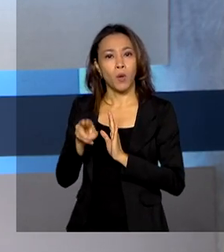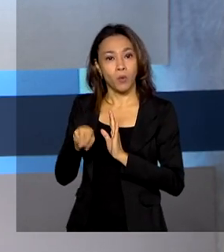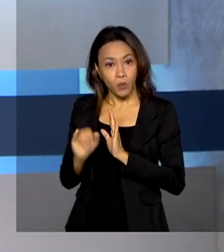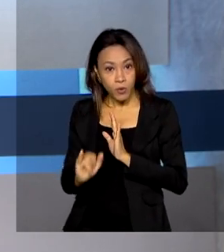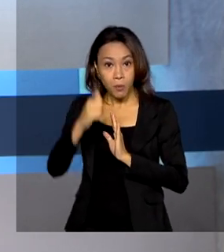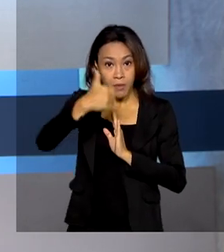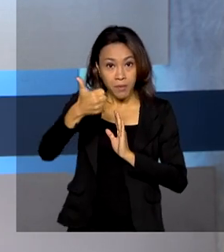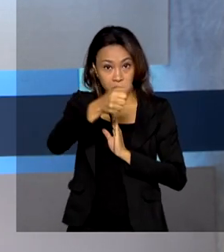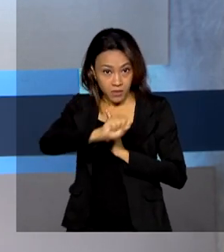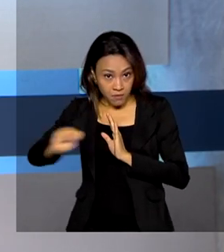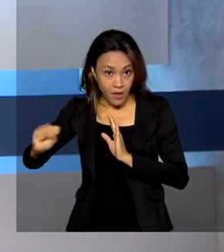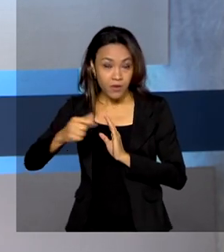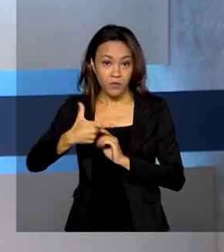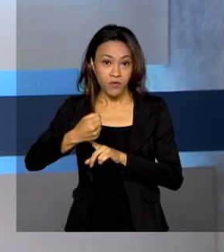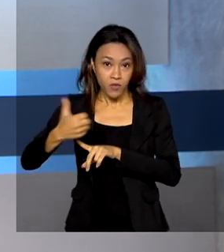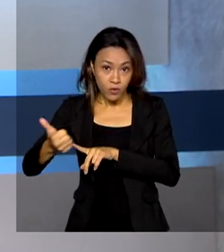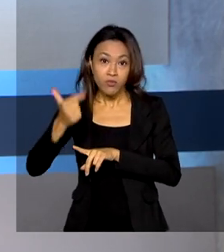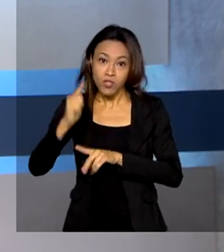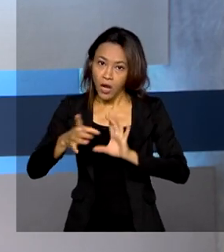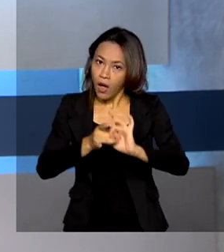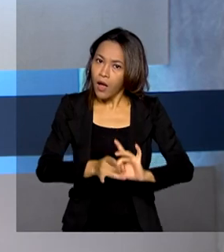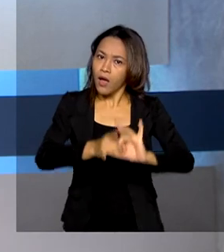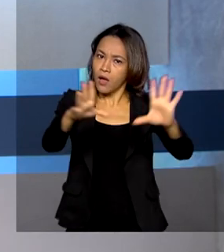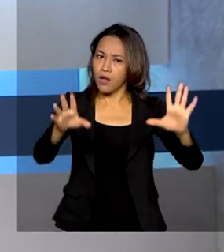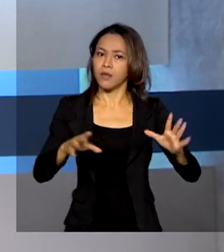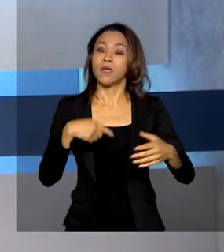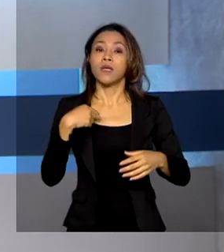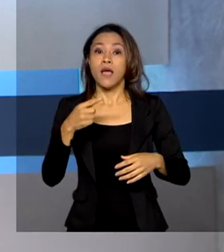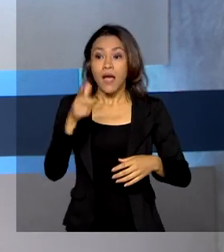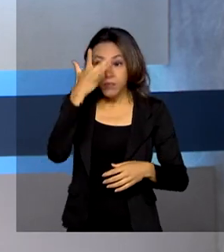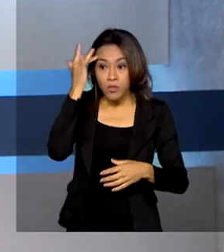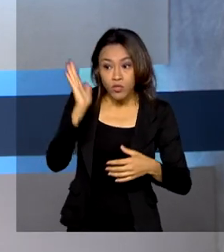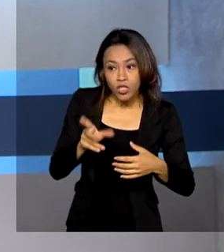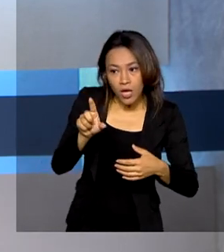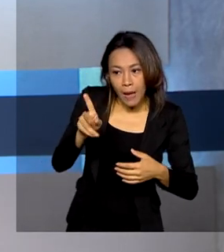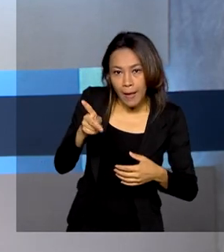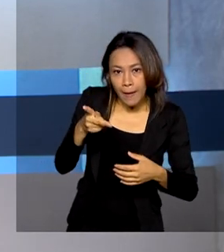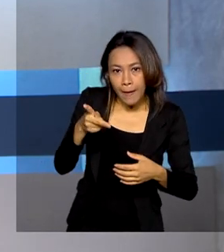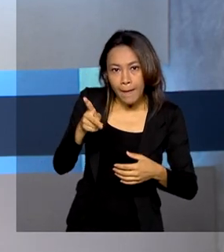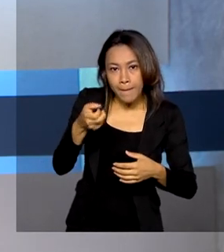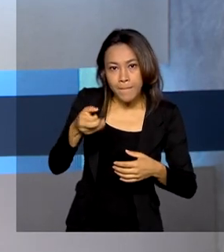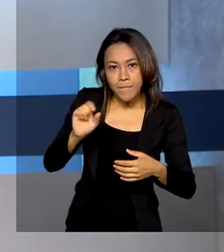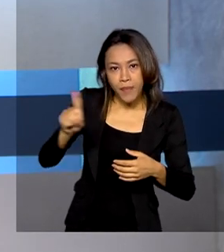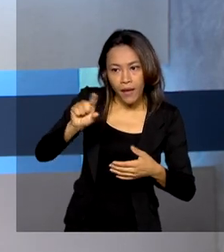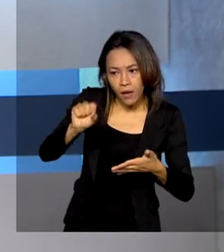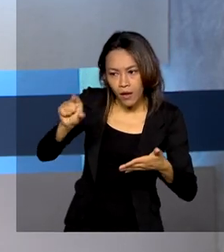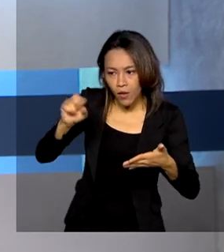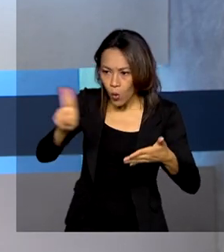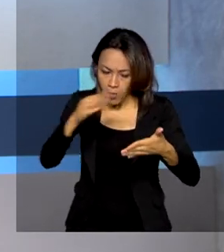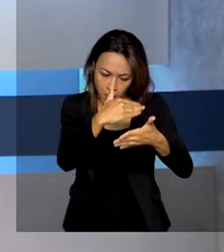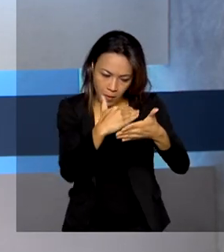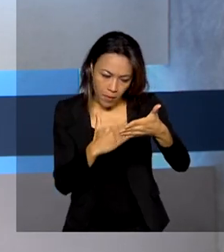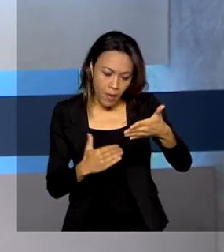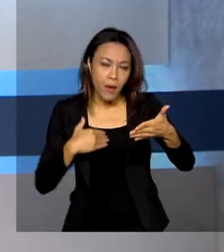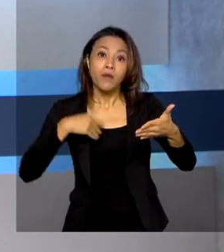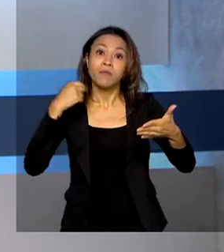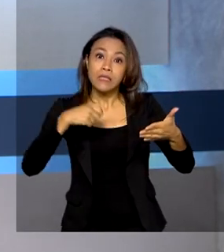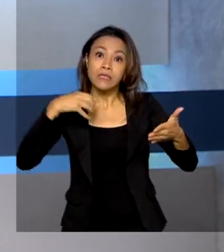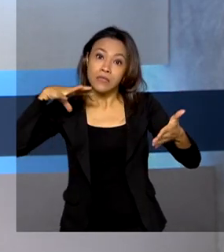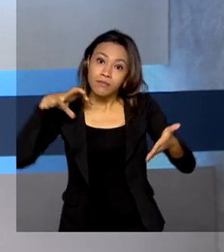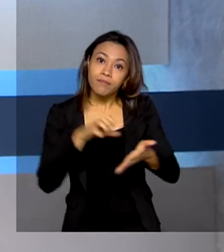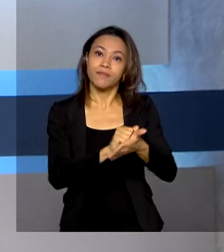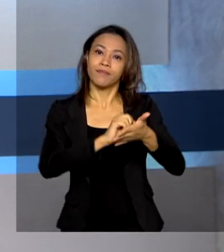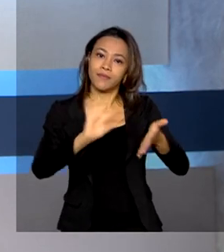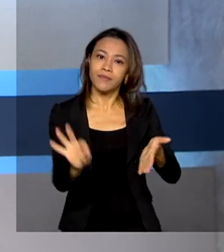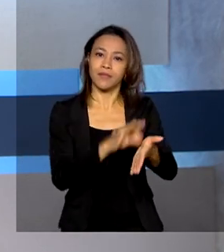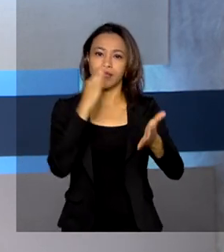2021, já está disponível. O prazo para os pré-selecionados comprovarem as informações da inscrição é de